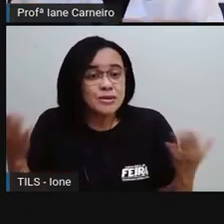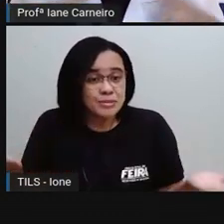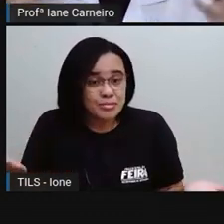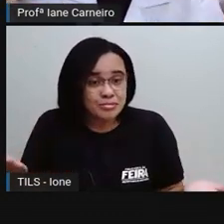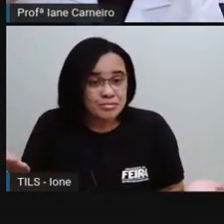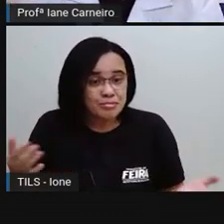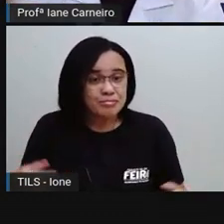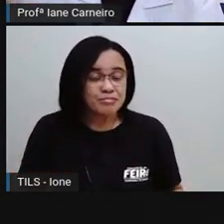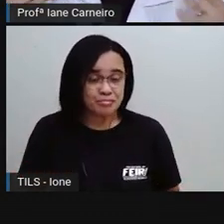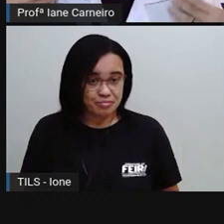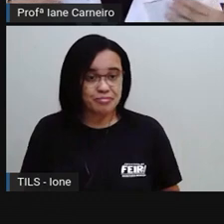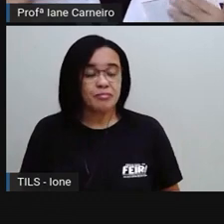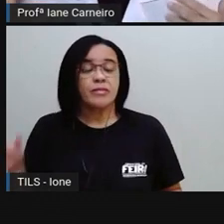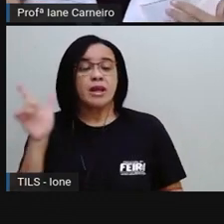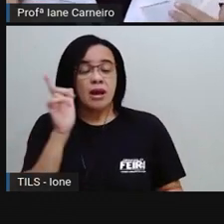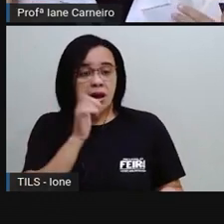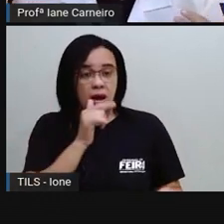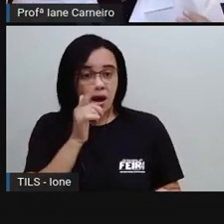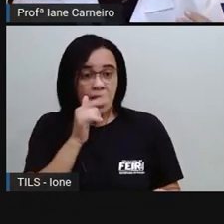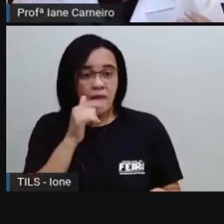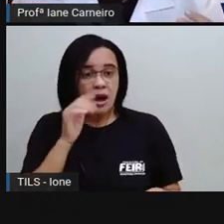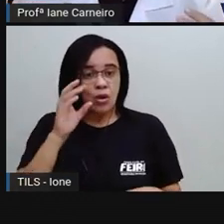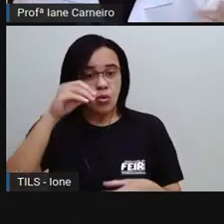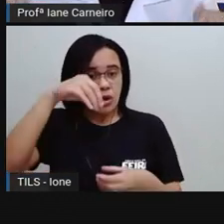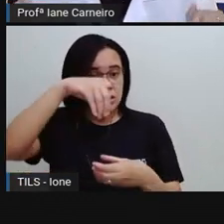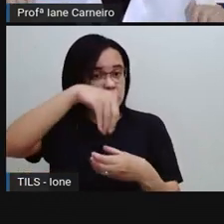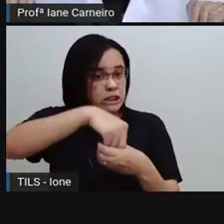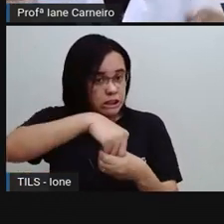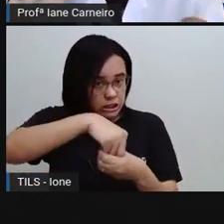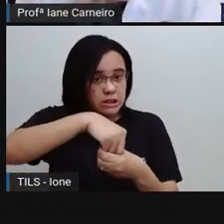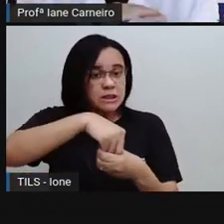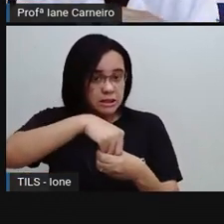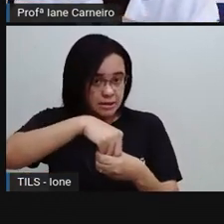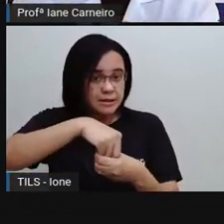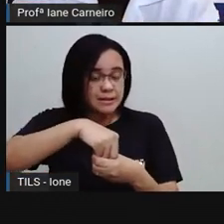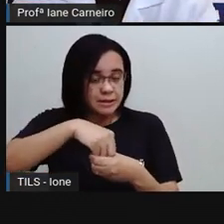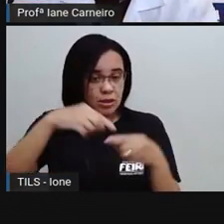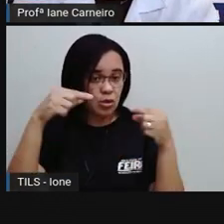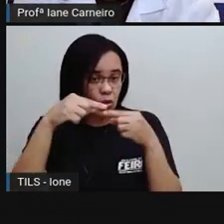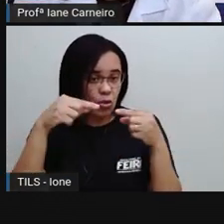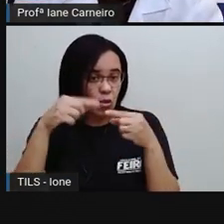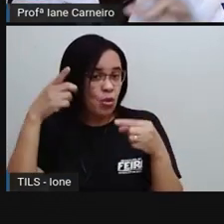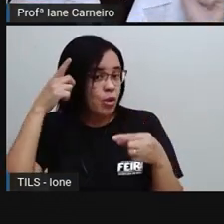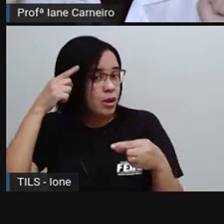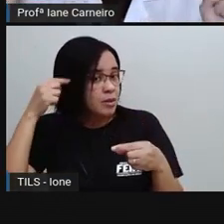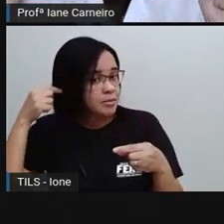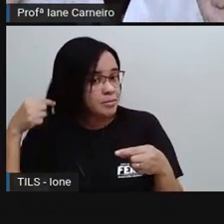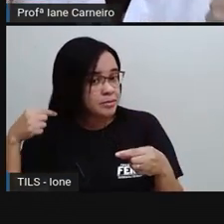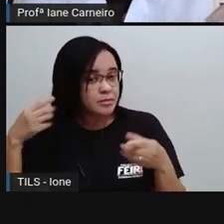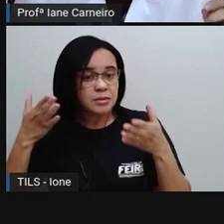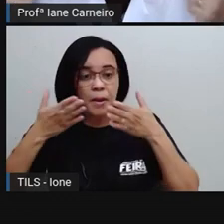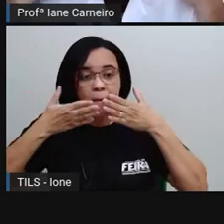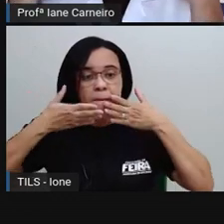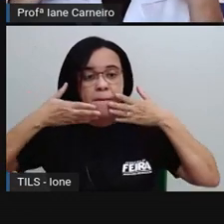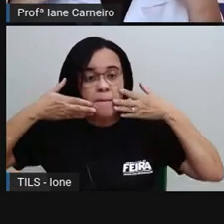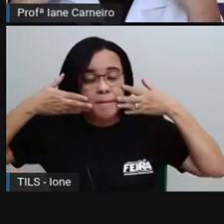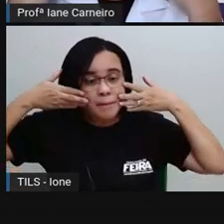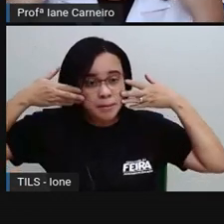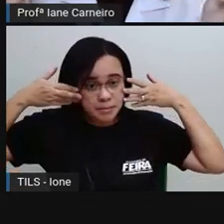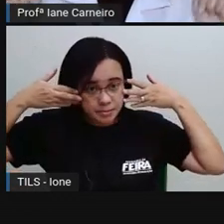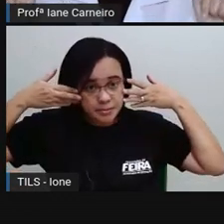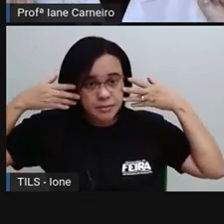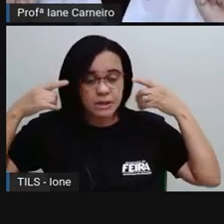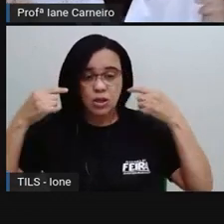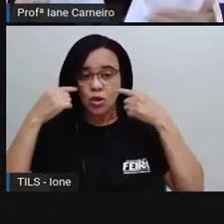A água do nosso corpo está, ó... No nosso cabelo, na nossa pele, tá nos nossos